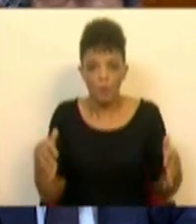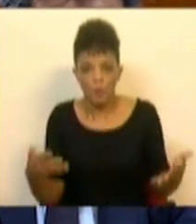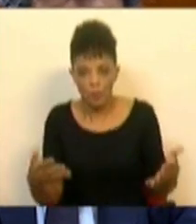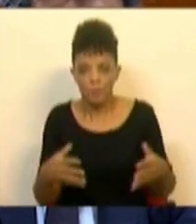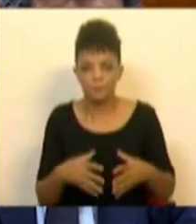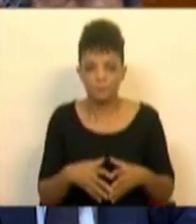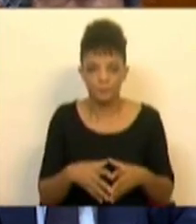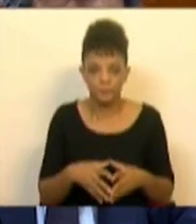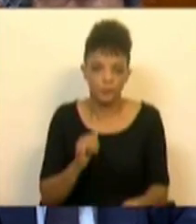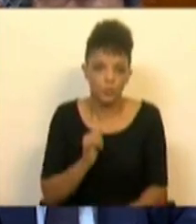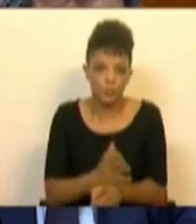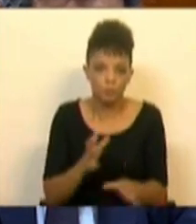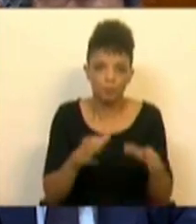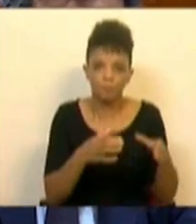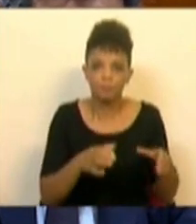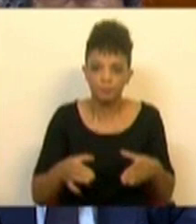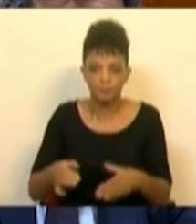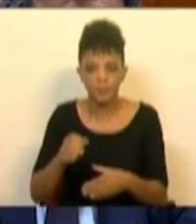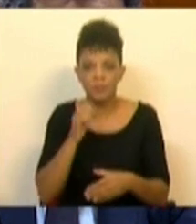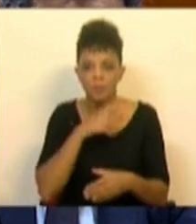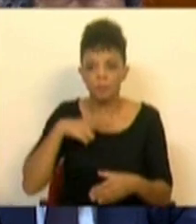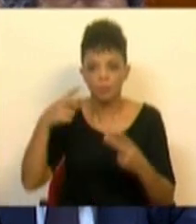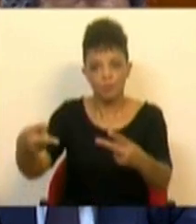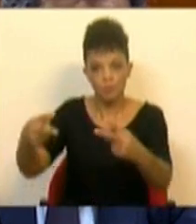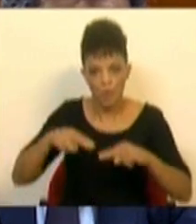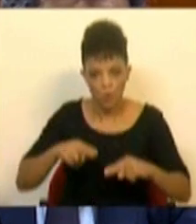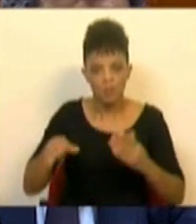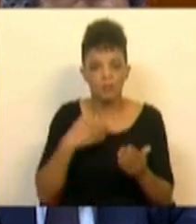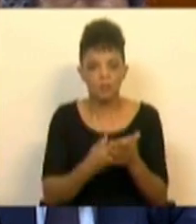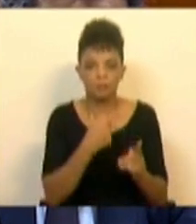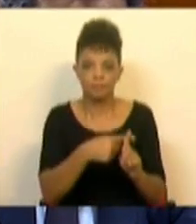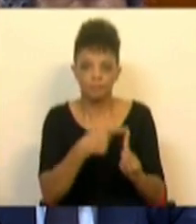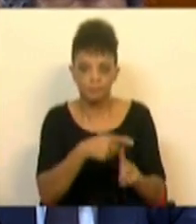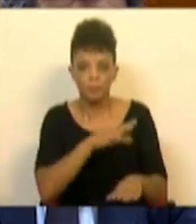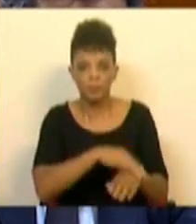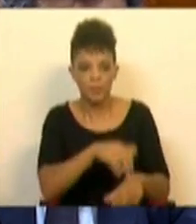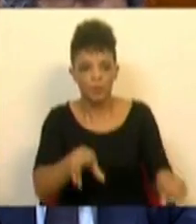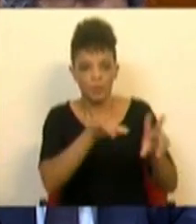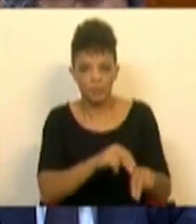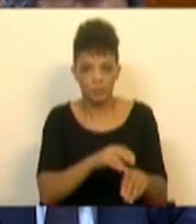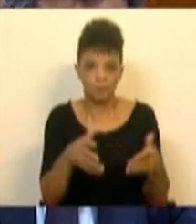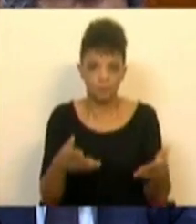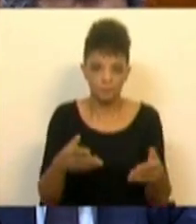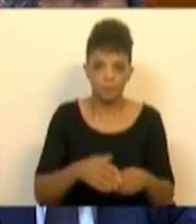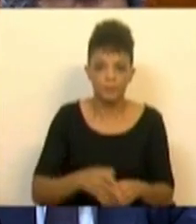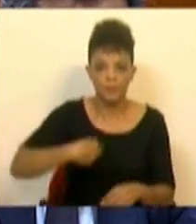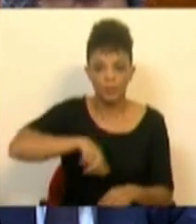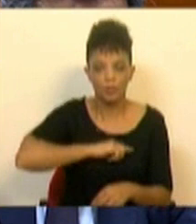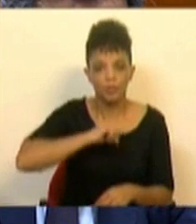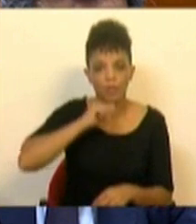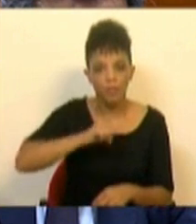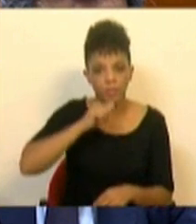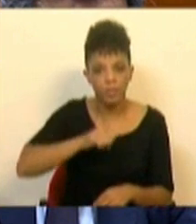de outras comunidades que possam vir para o país e que possam contribuir para a inovação. É por isso que nós sempre